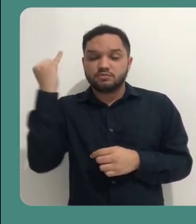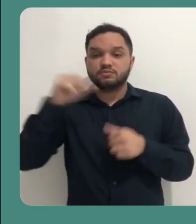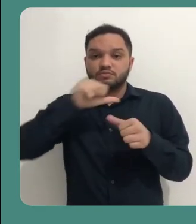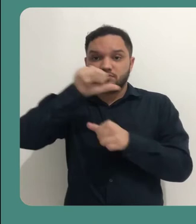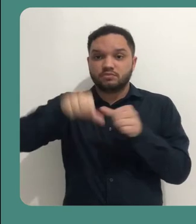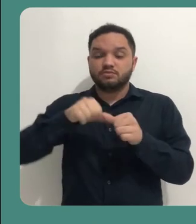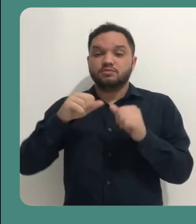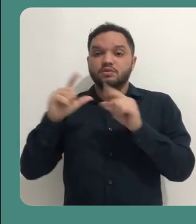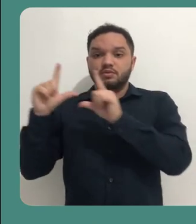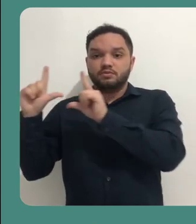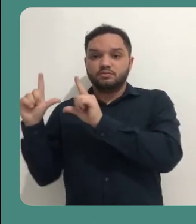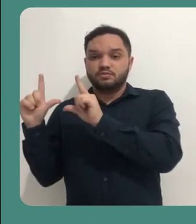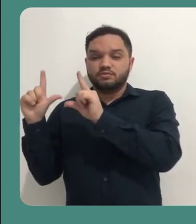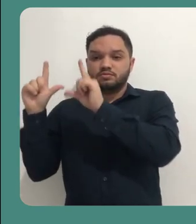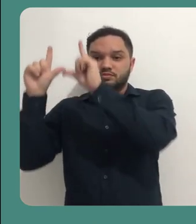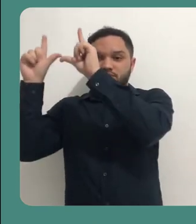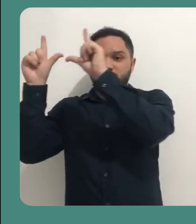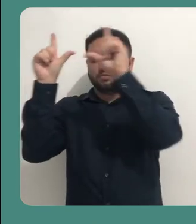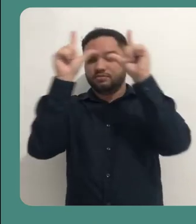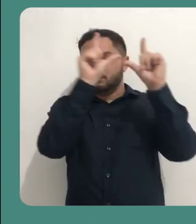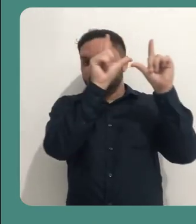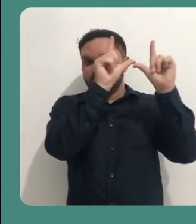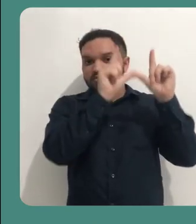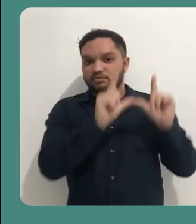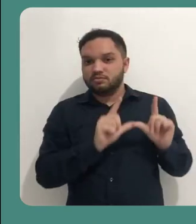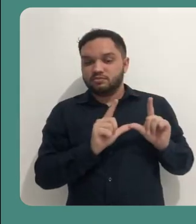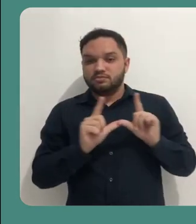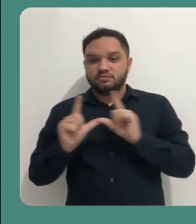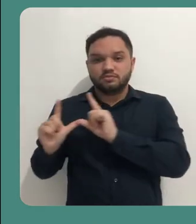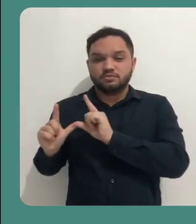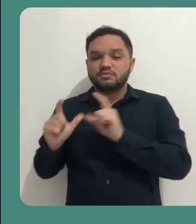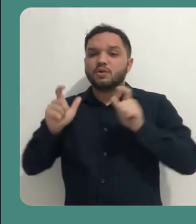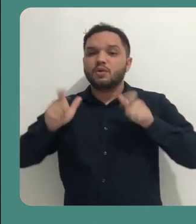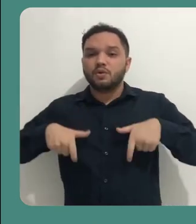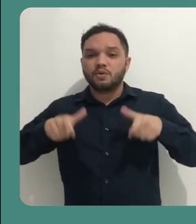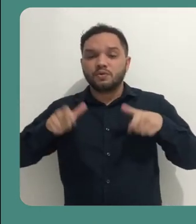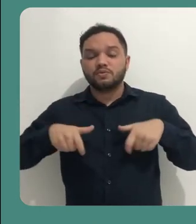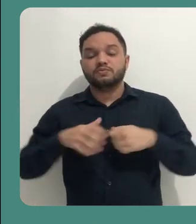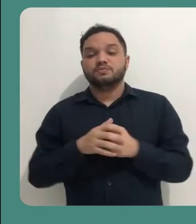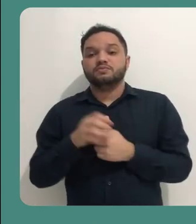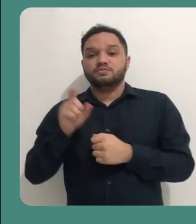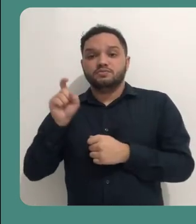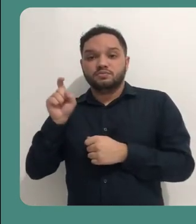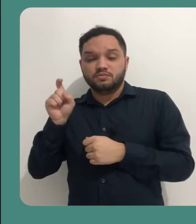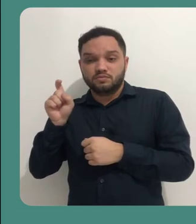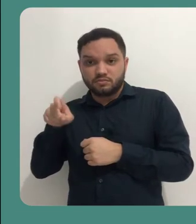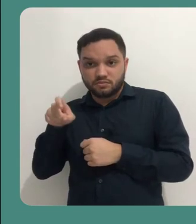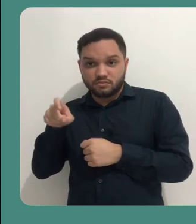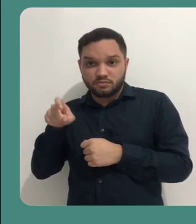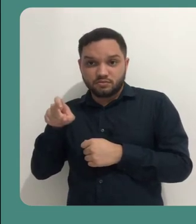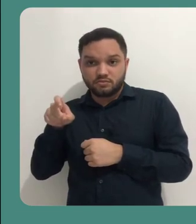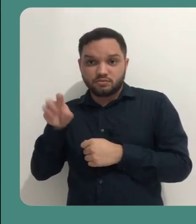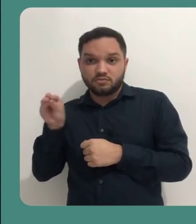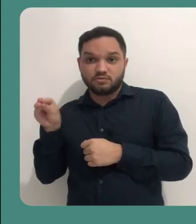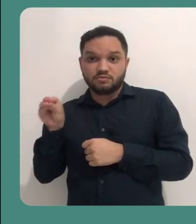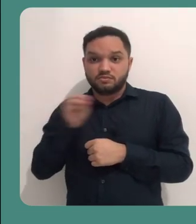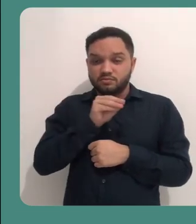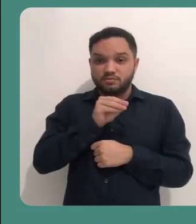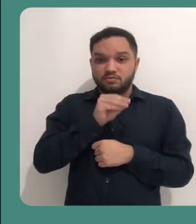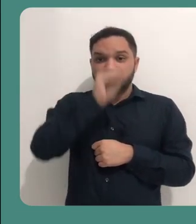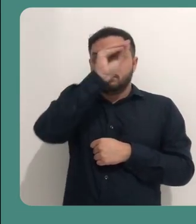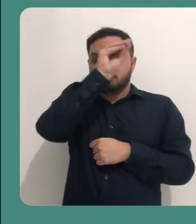a posição deste balão de vídeo na minha apresentação. Então clicando sobre ele eu consigo arrastar